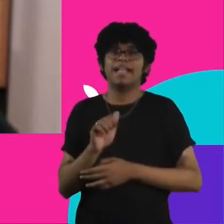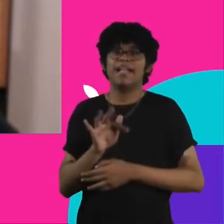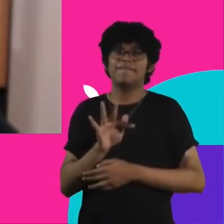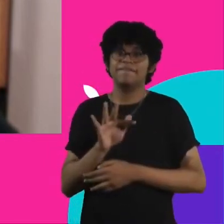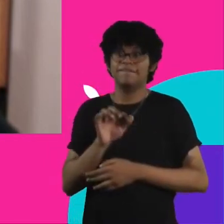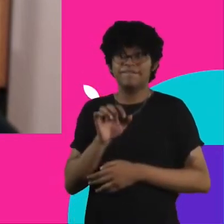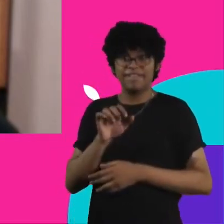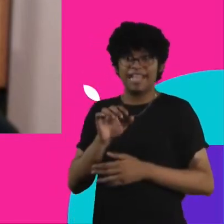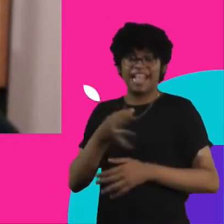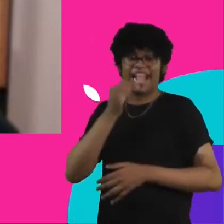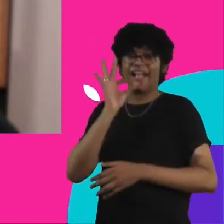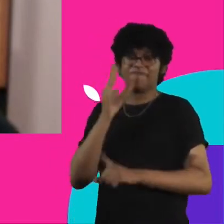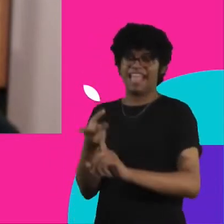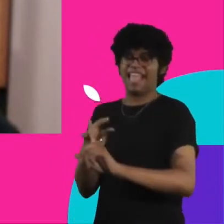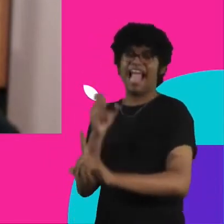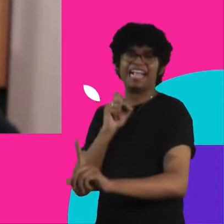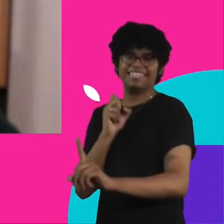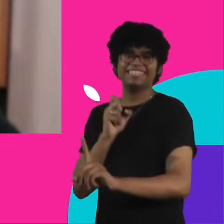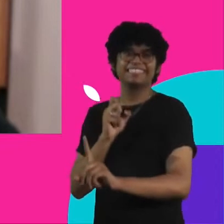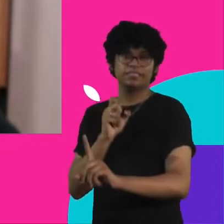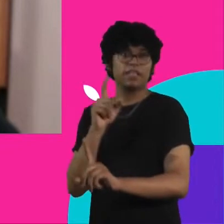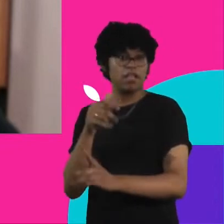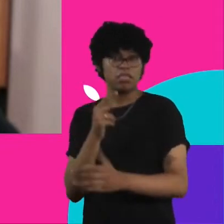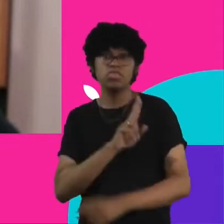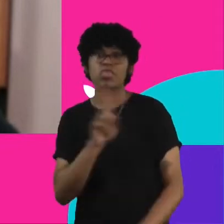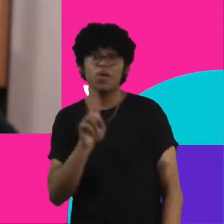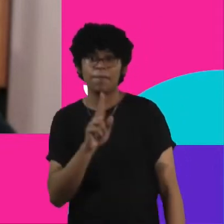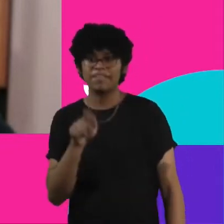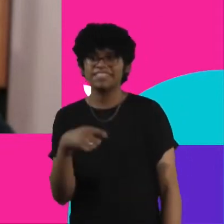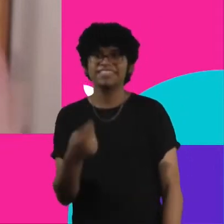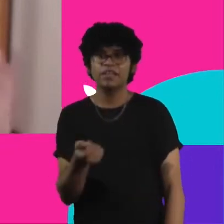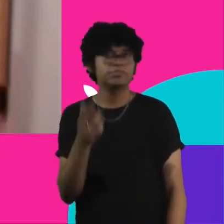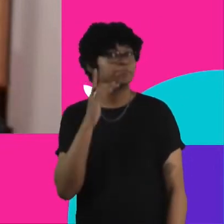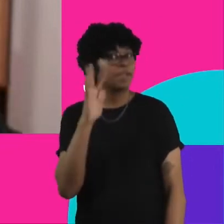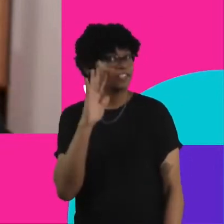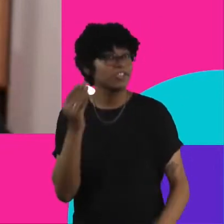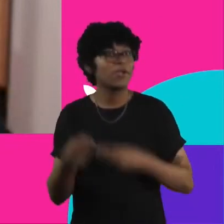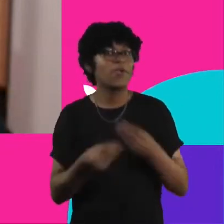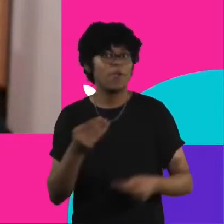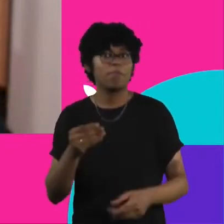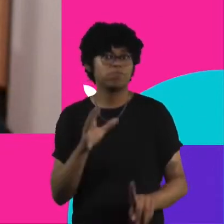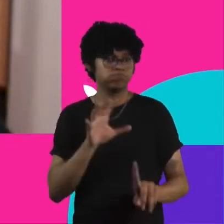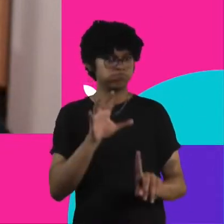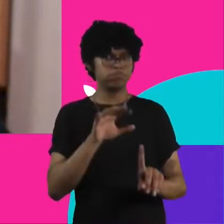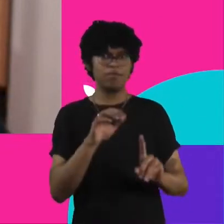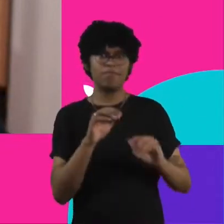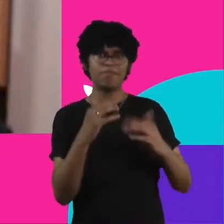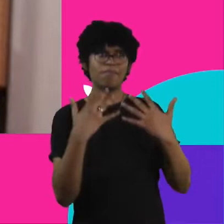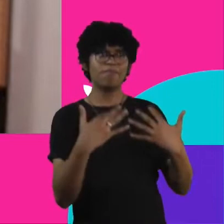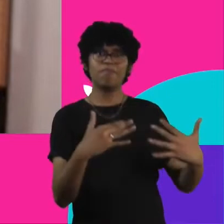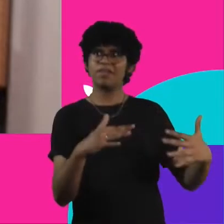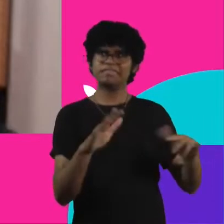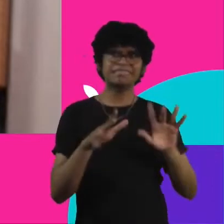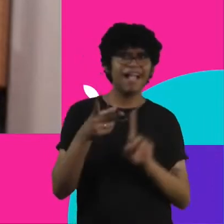Hacker, né? Aí já começa pelo nome, imaginem como isso já não causou um frisson ali, como